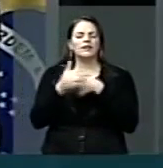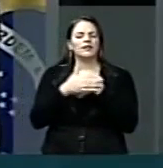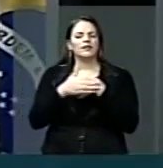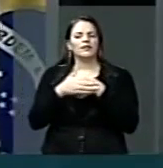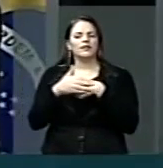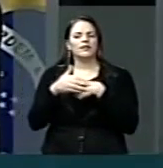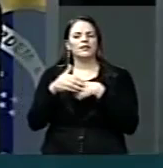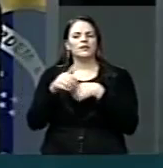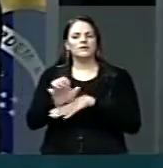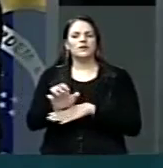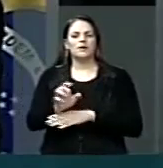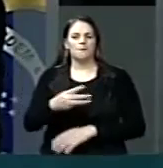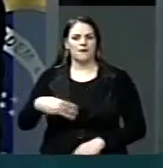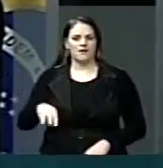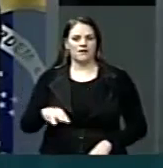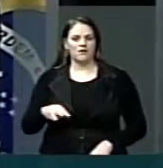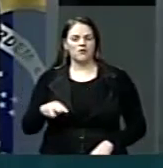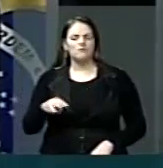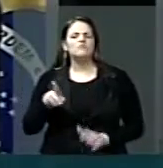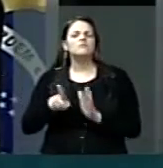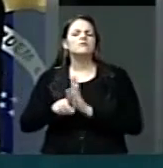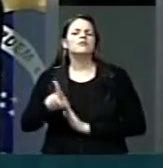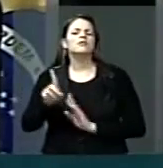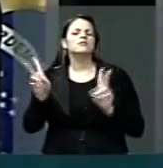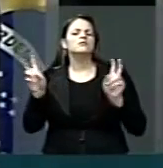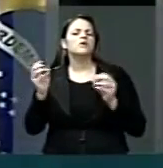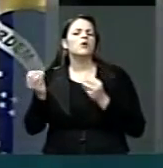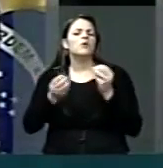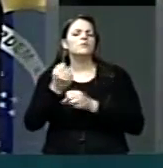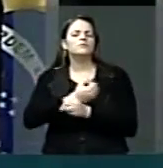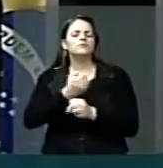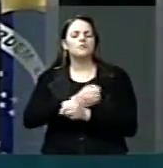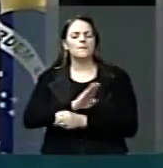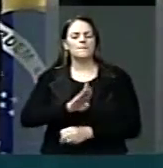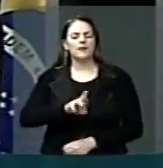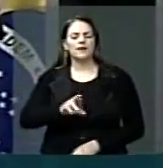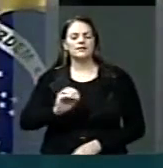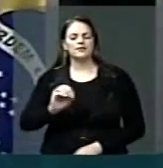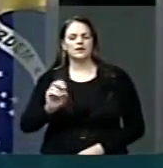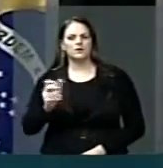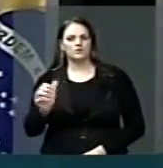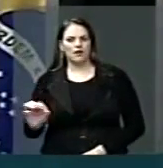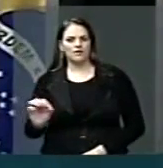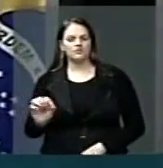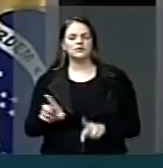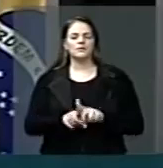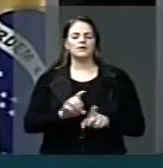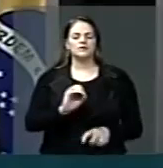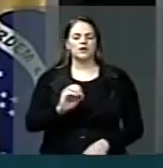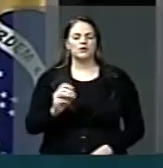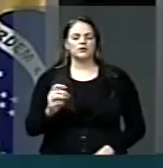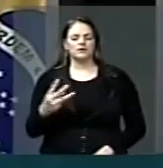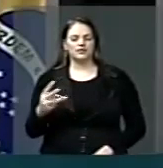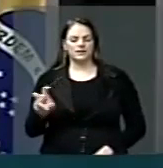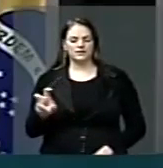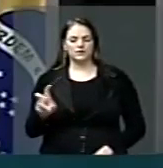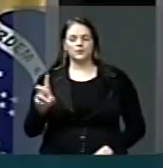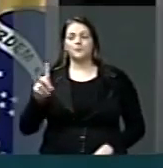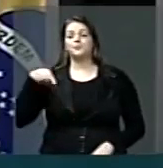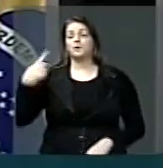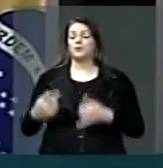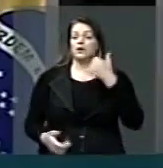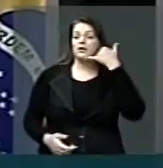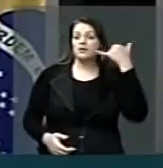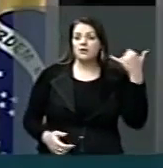perguntar a respeito da obra BR-010 e da 135. Logo em seguida, eu liguei para o General